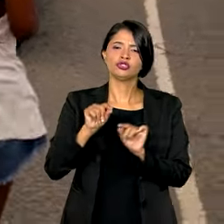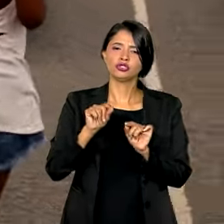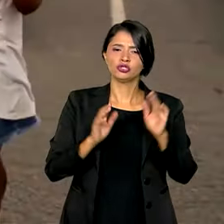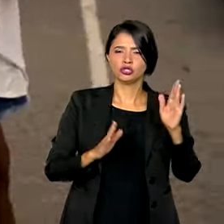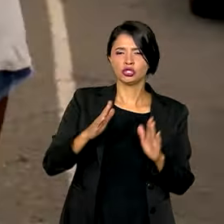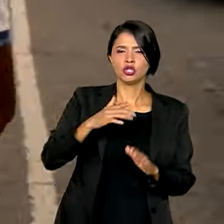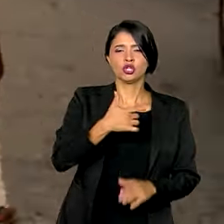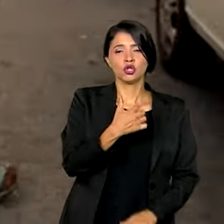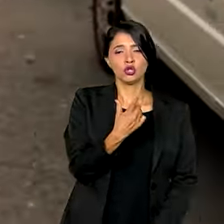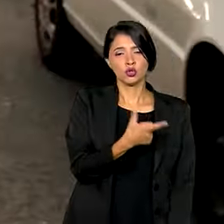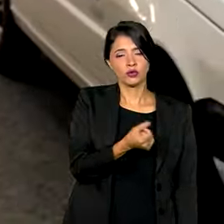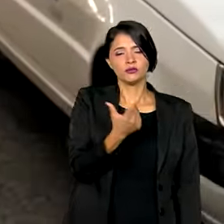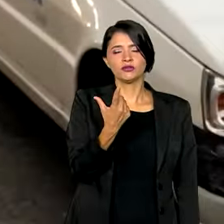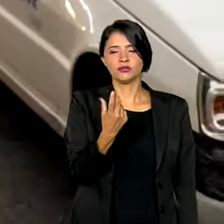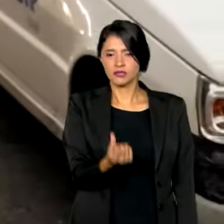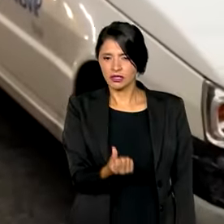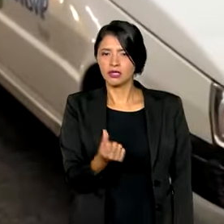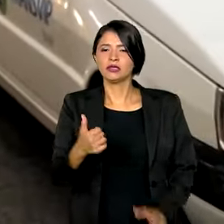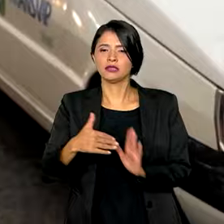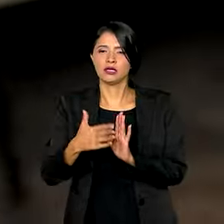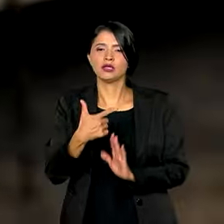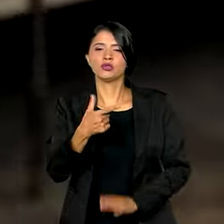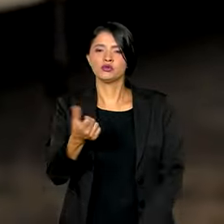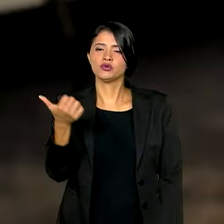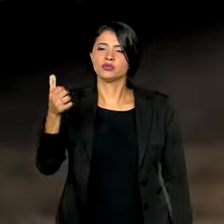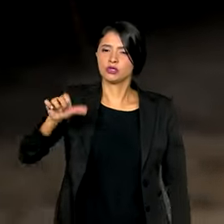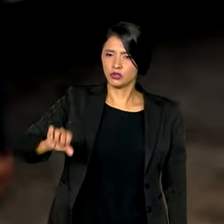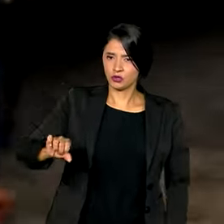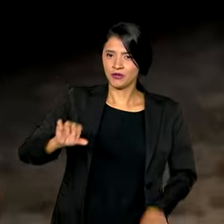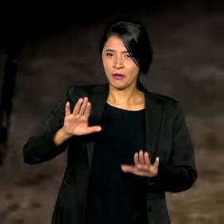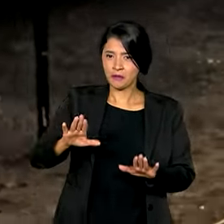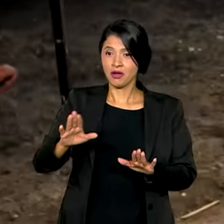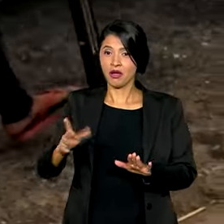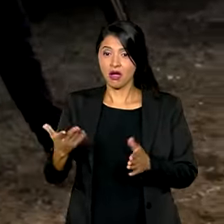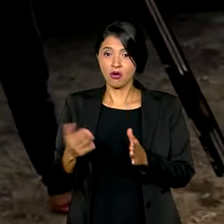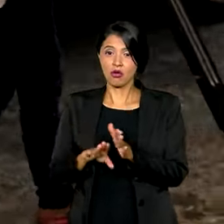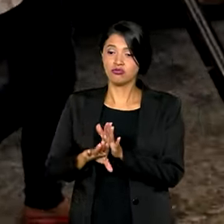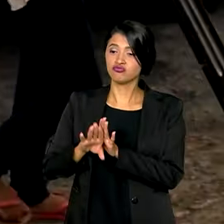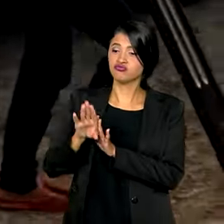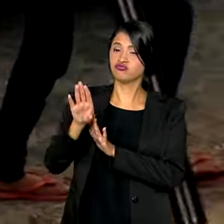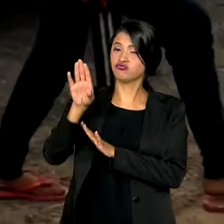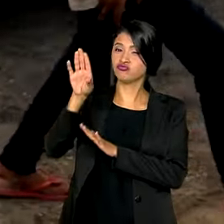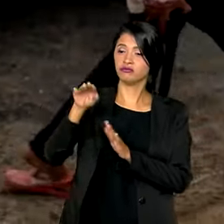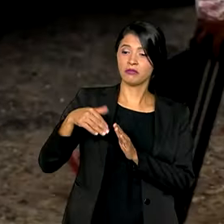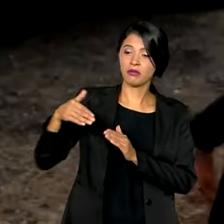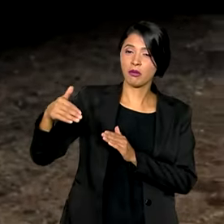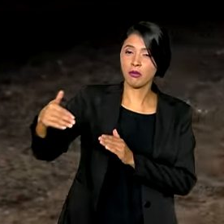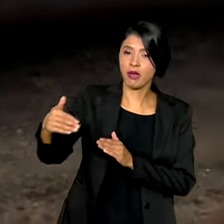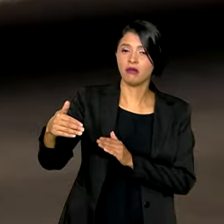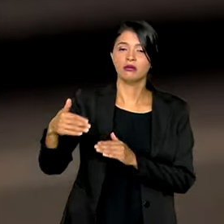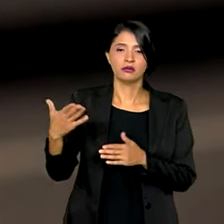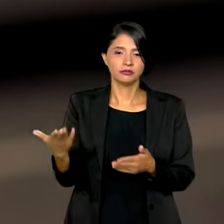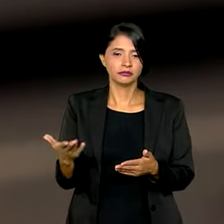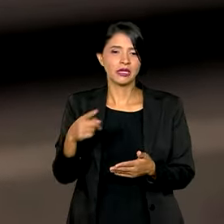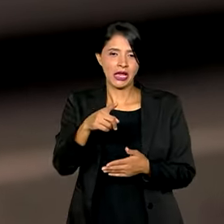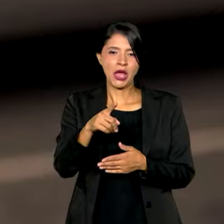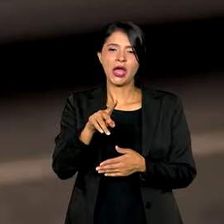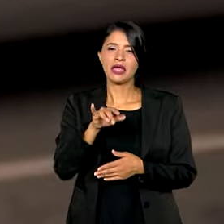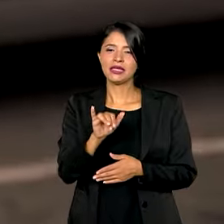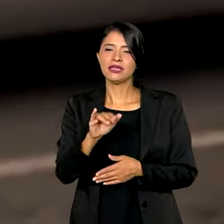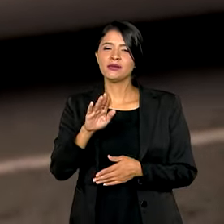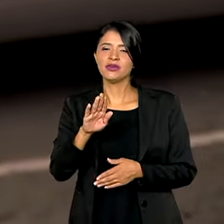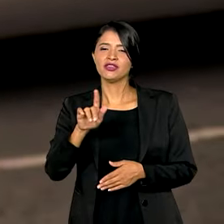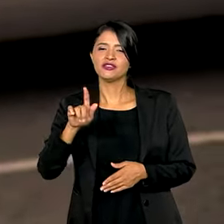2016 e 2019, mas o índice voltou a subir nos anos seguintes. Segundo o IBGE,